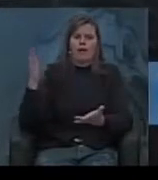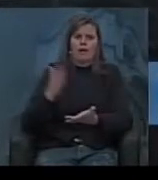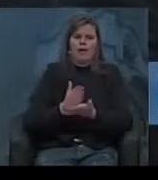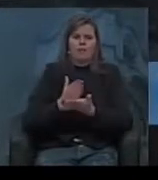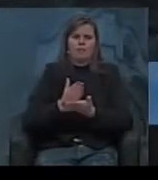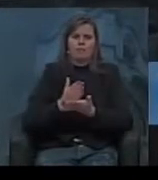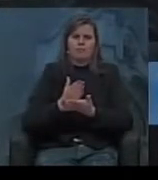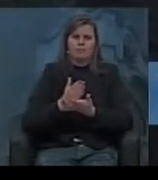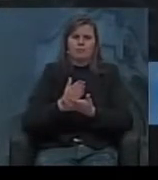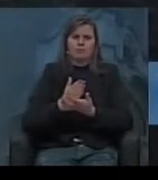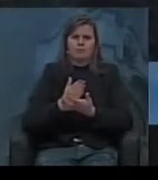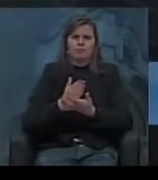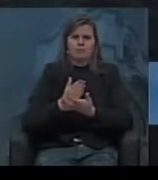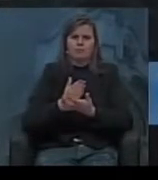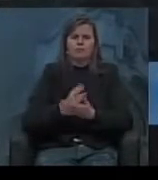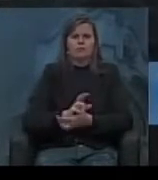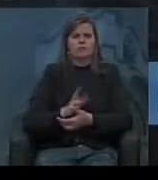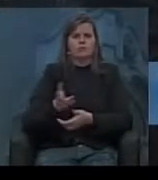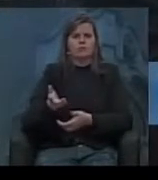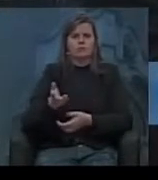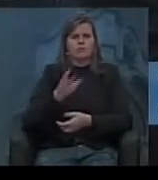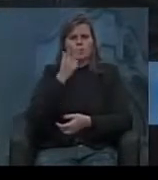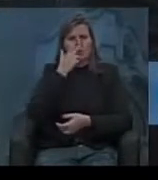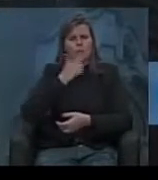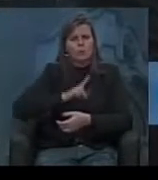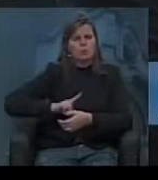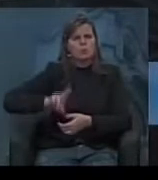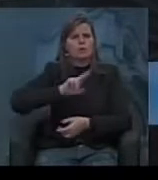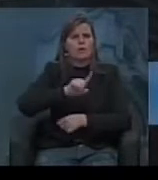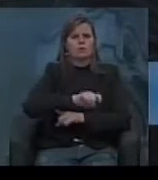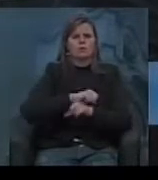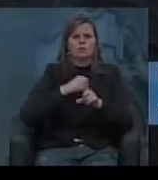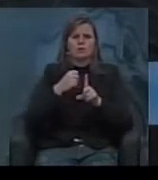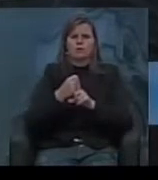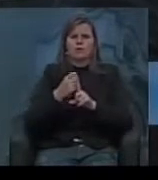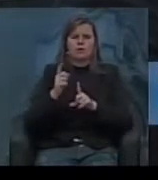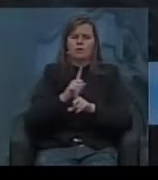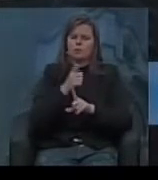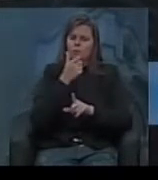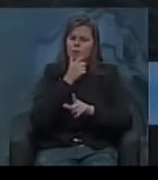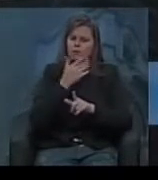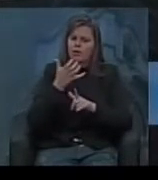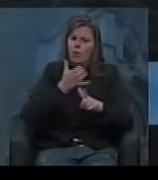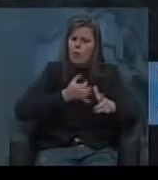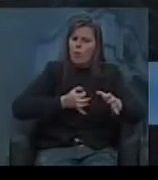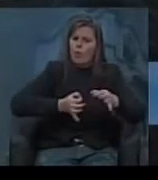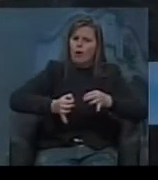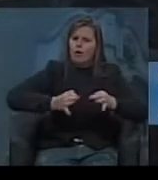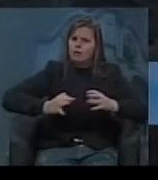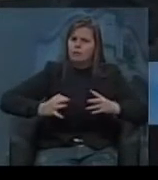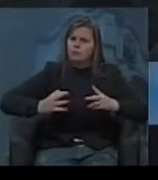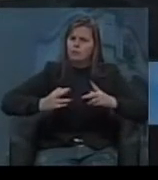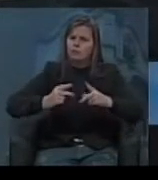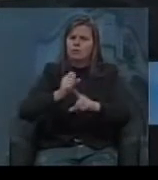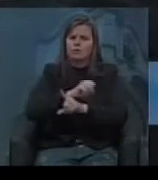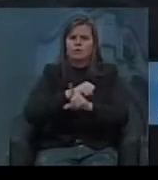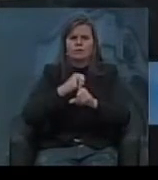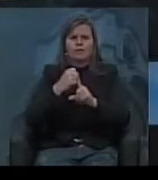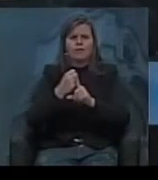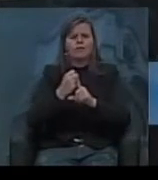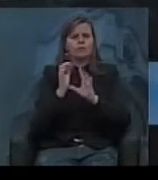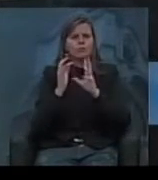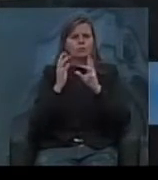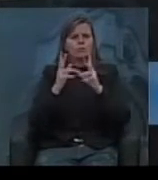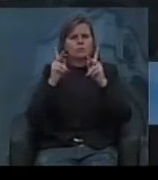crescente da usura social e alcançar uma tal organização da sociedade onde todos